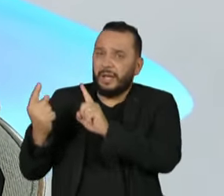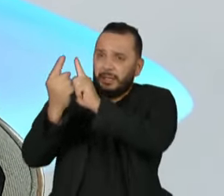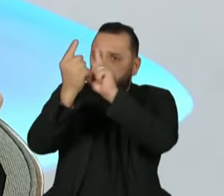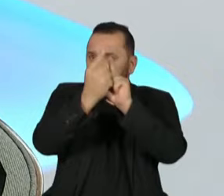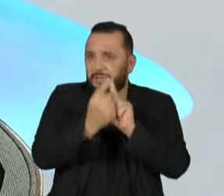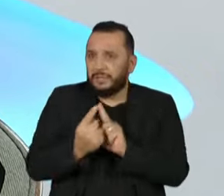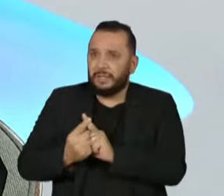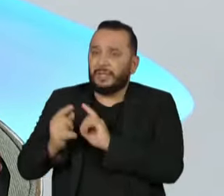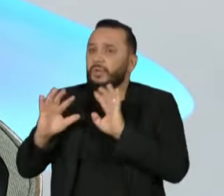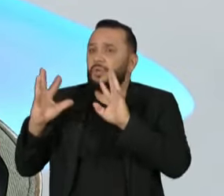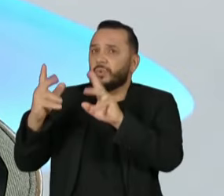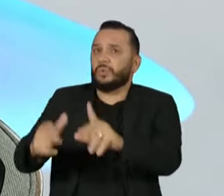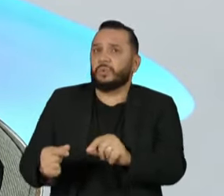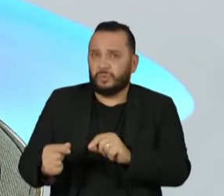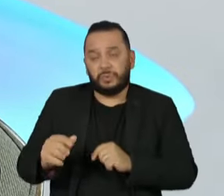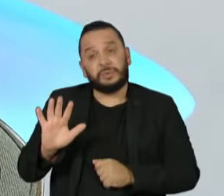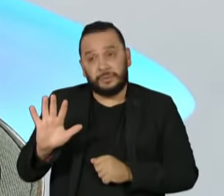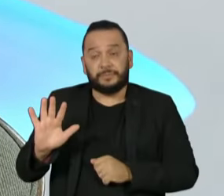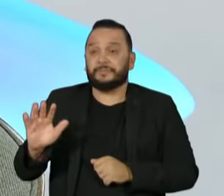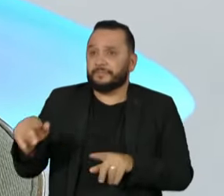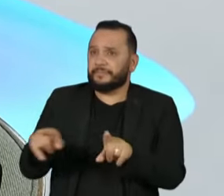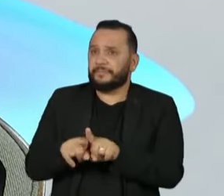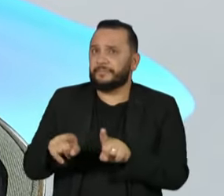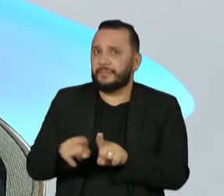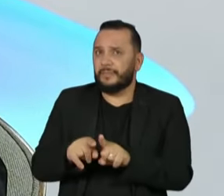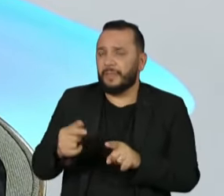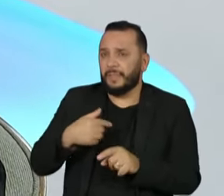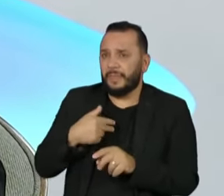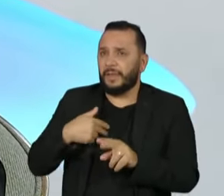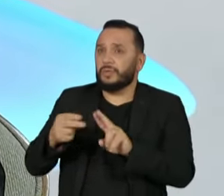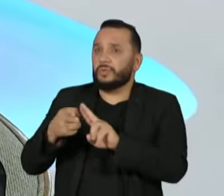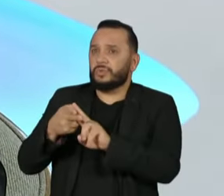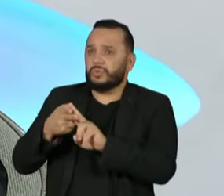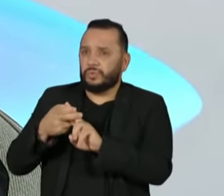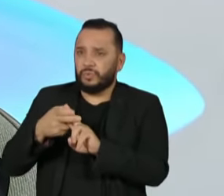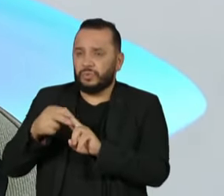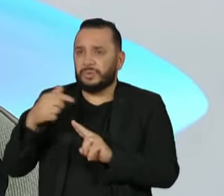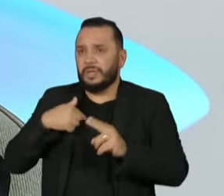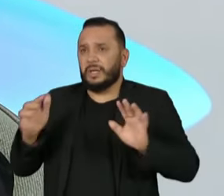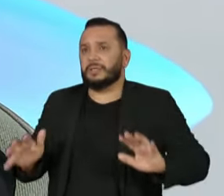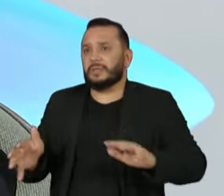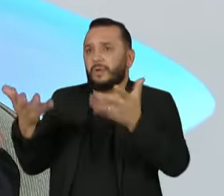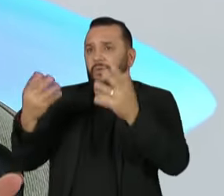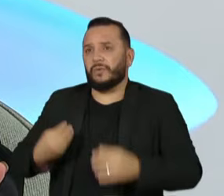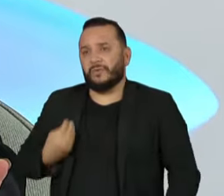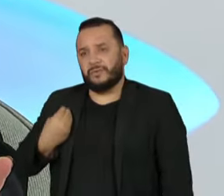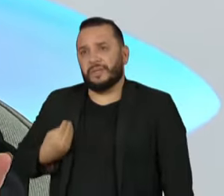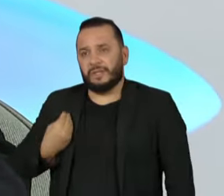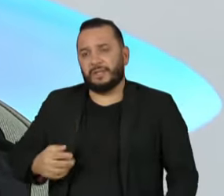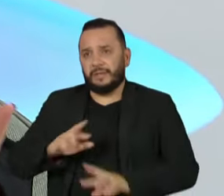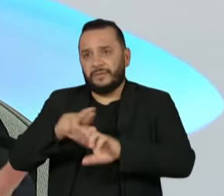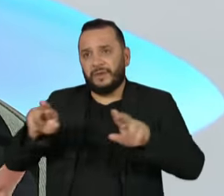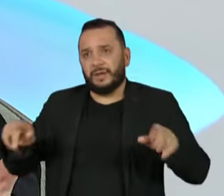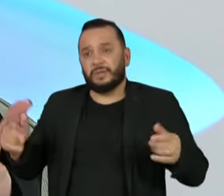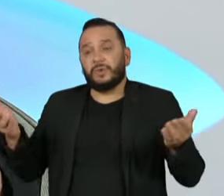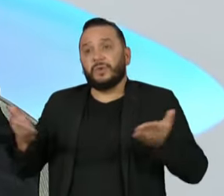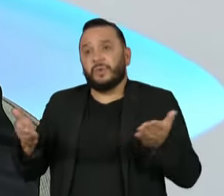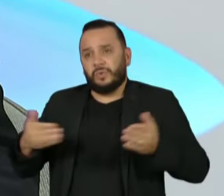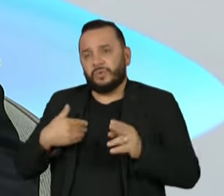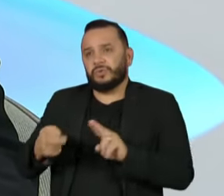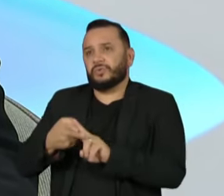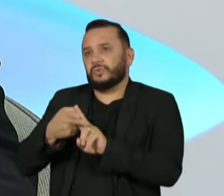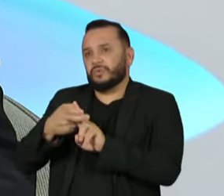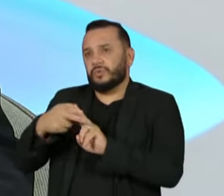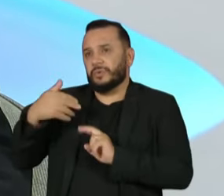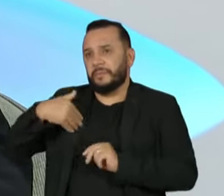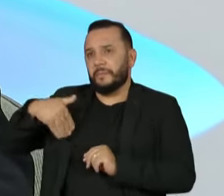para todos. Aliás, diga-se de passagem, o SUS salvou as vidas. Hoje nós temos o SUS muito mais reconhecido